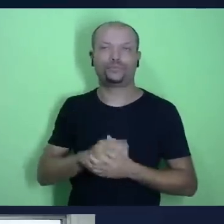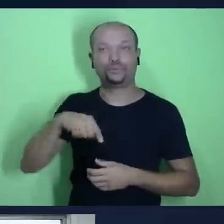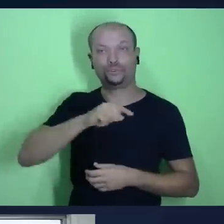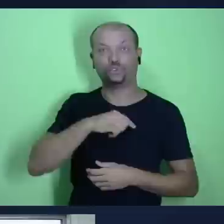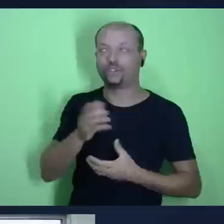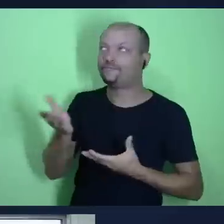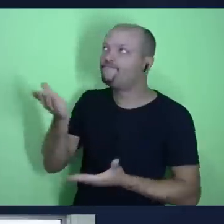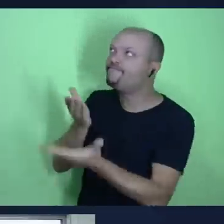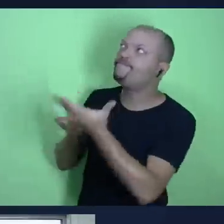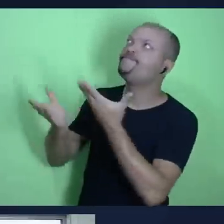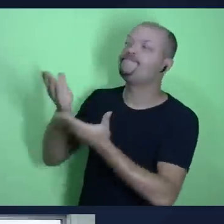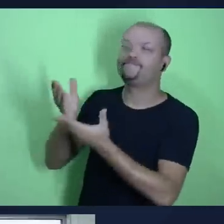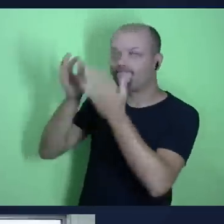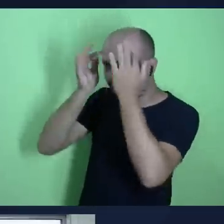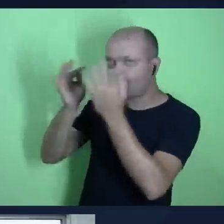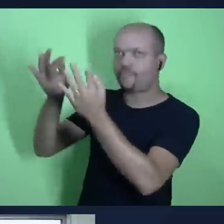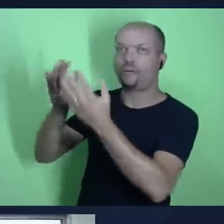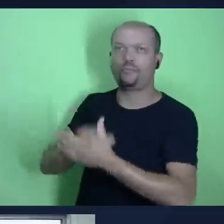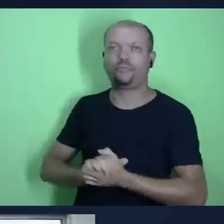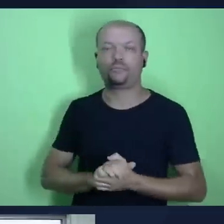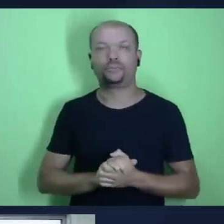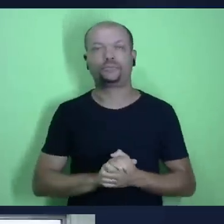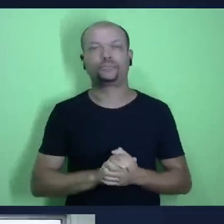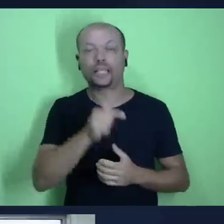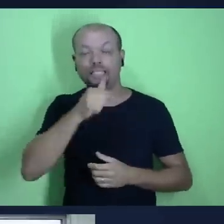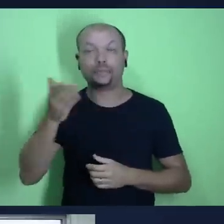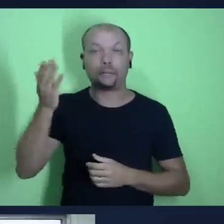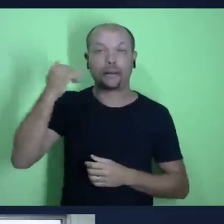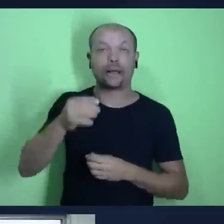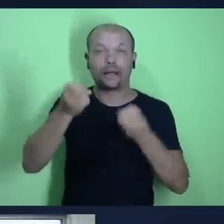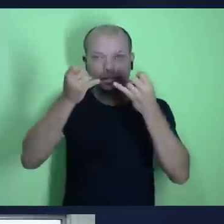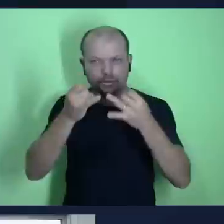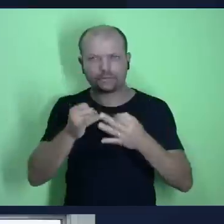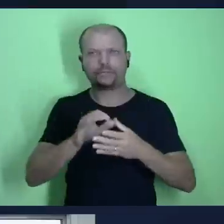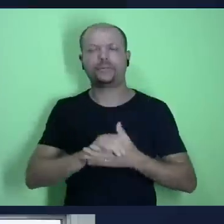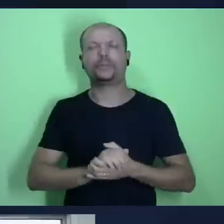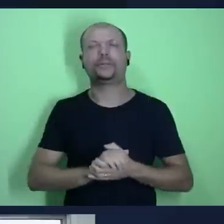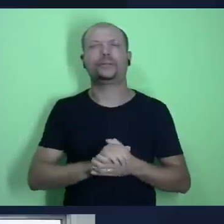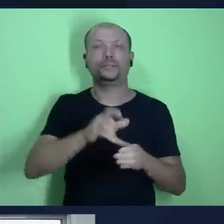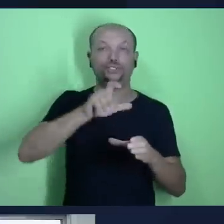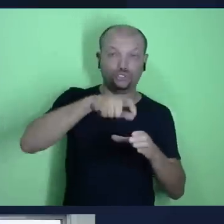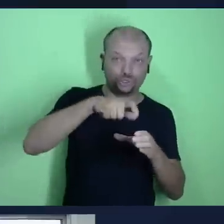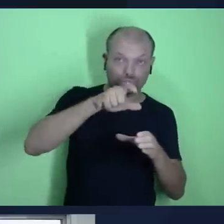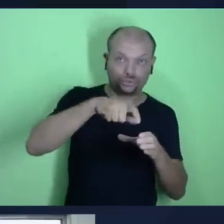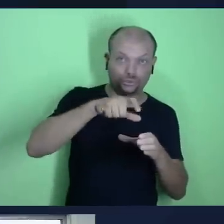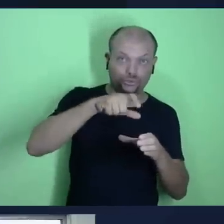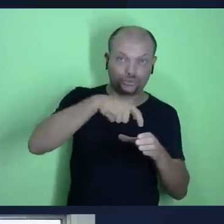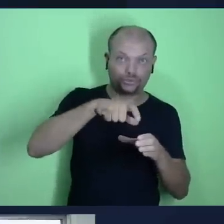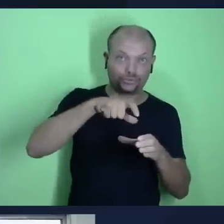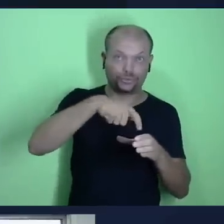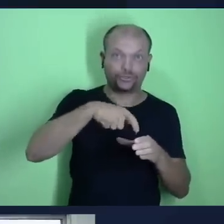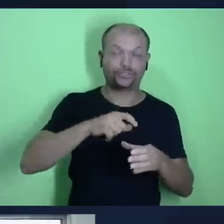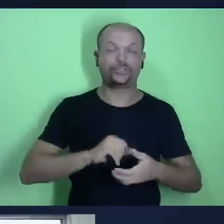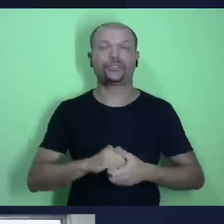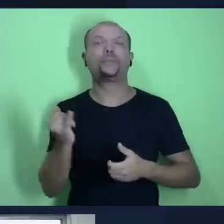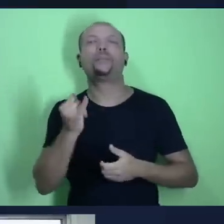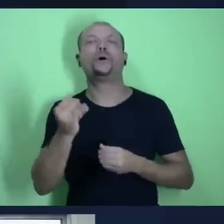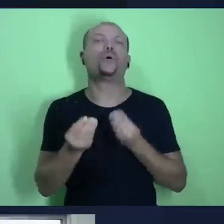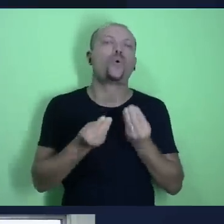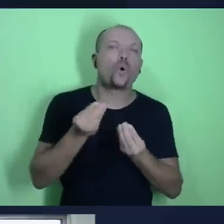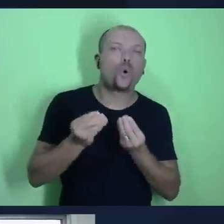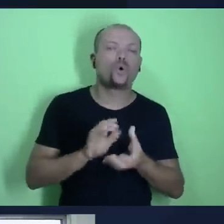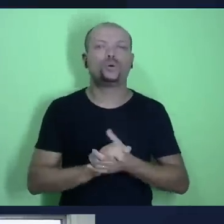semana passada, nós tratamos sobre o dízimo, nós tratamos sobre a importância do dízimo,